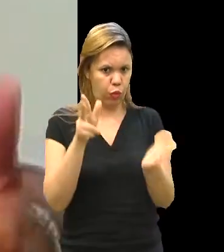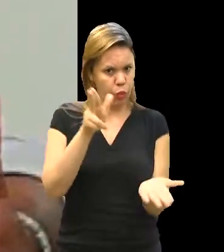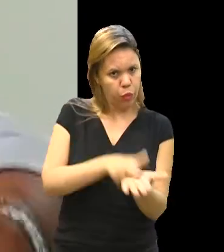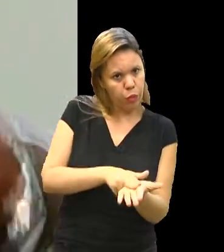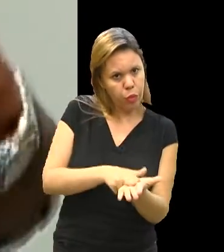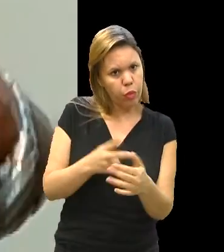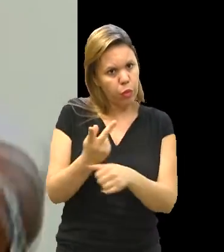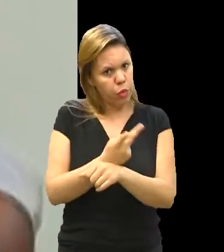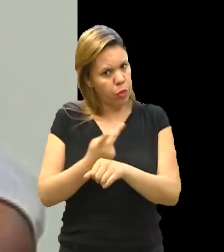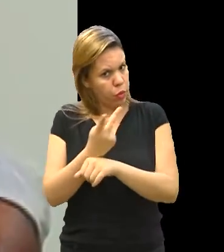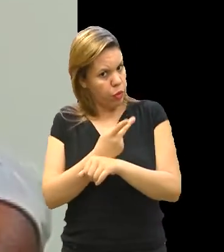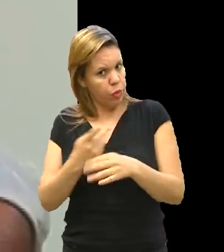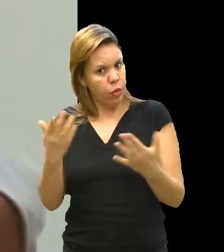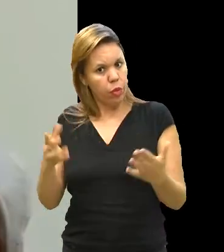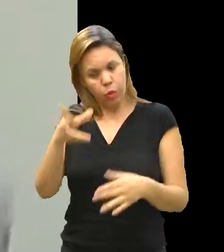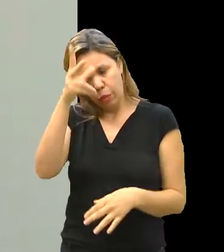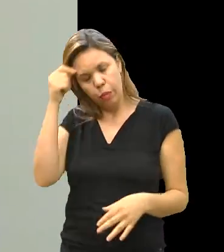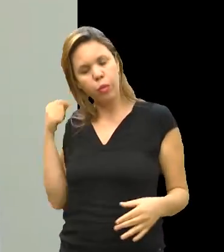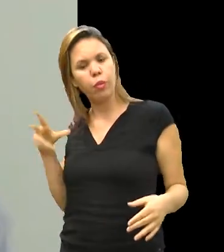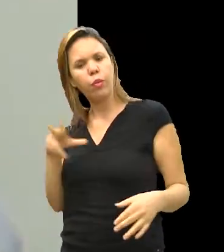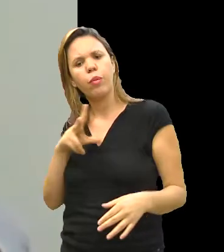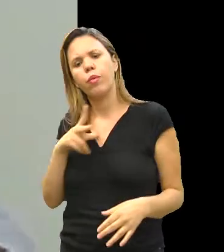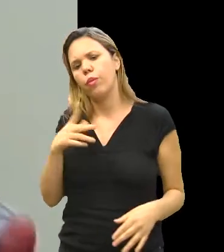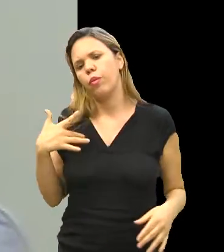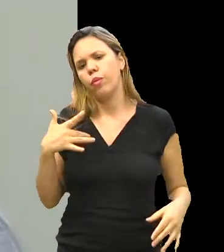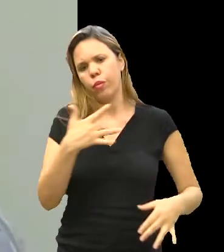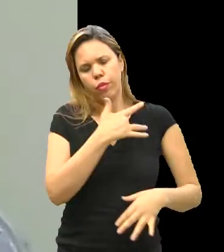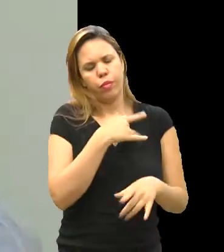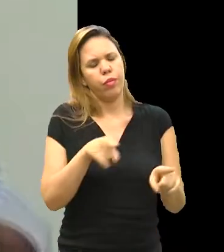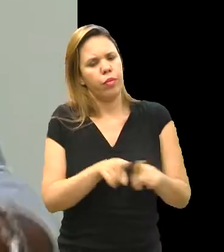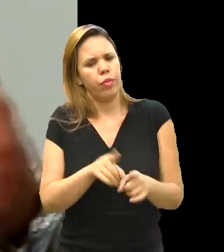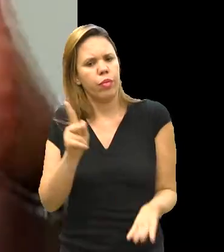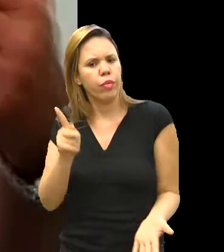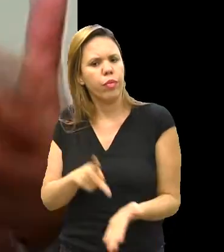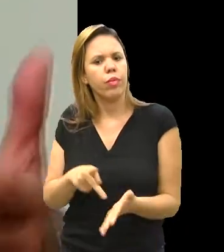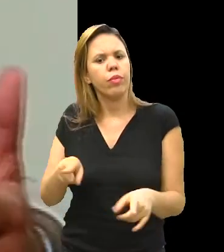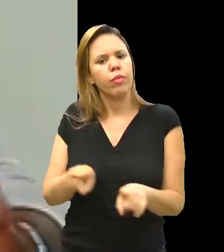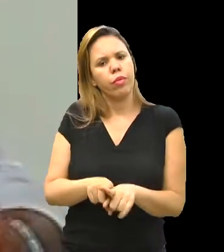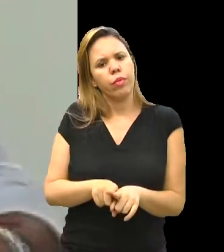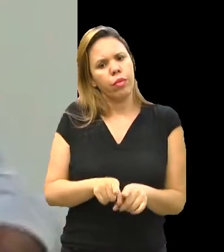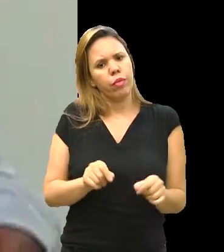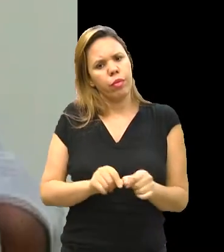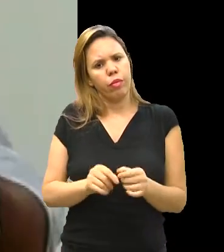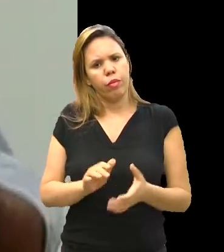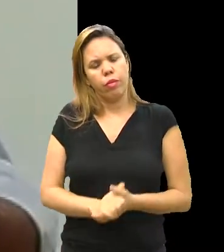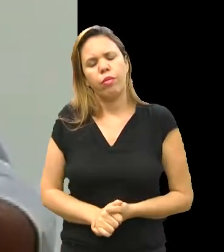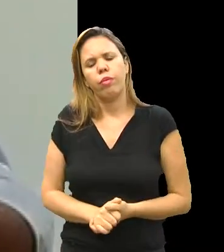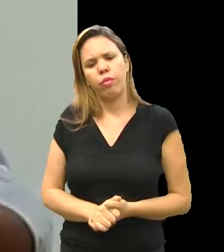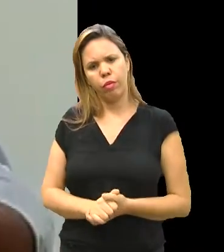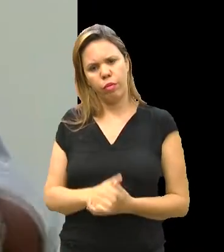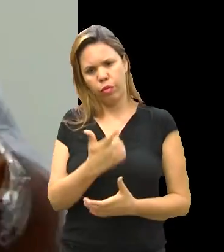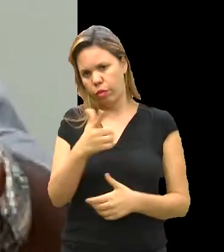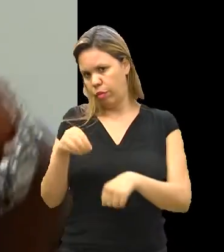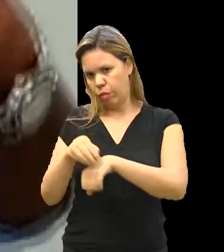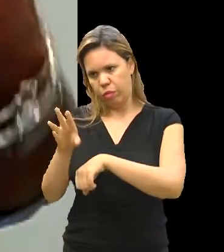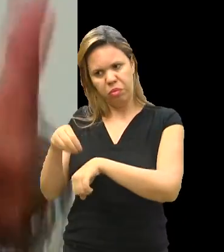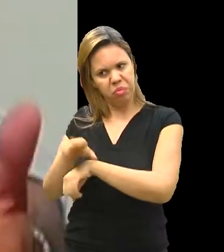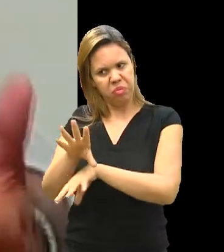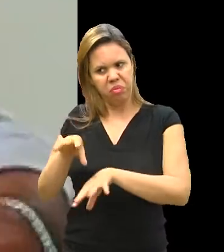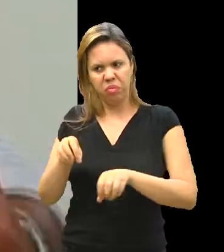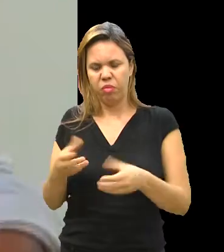daquele que está procurando o estabelecimento público ou privado de saúde, ele, na verdade, também está não